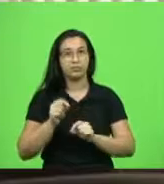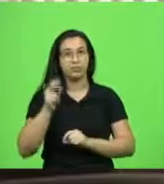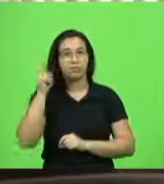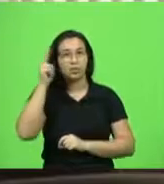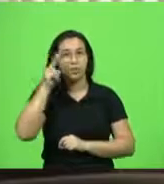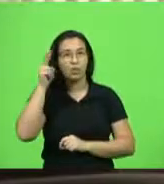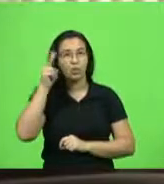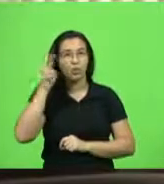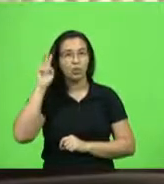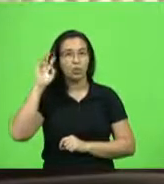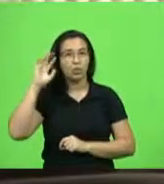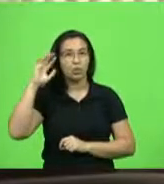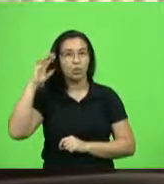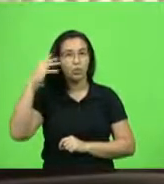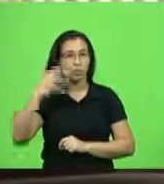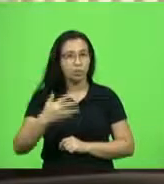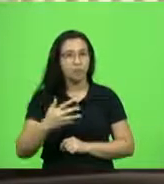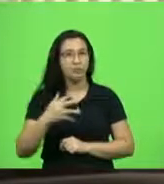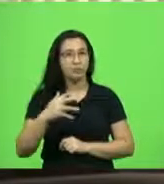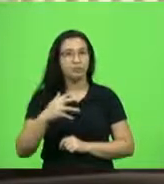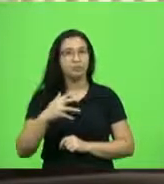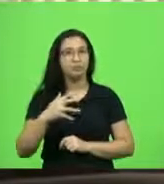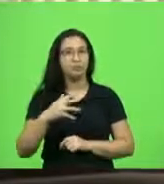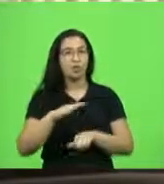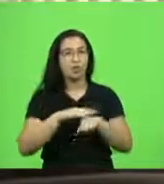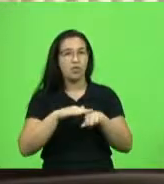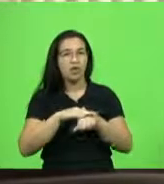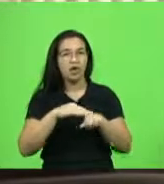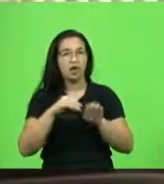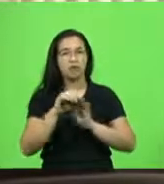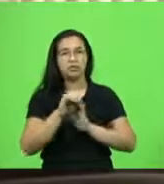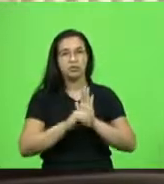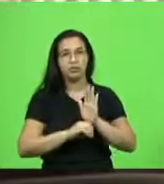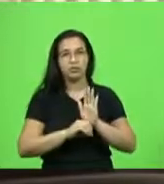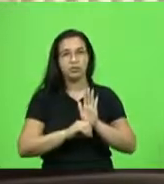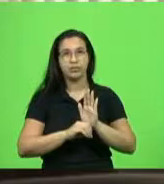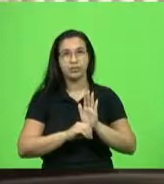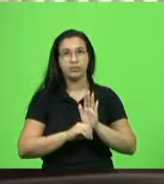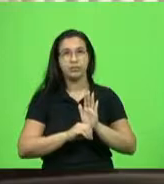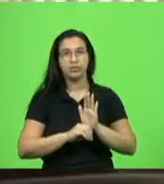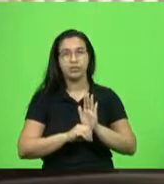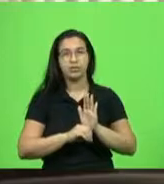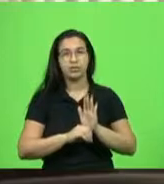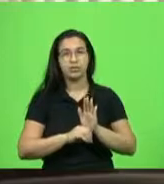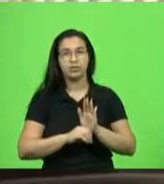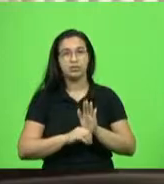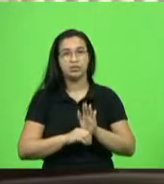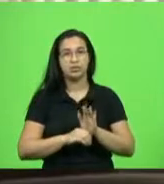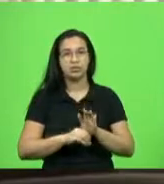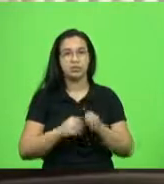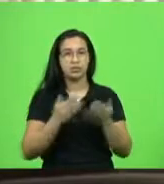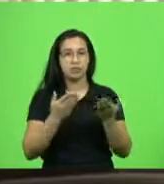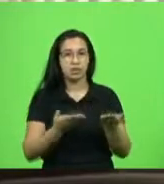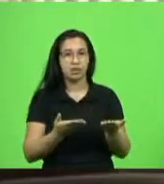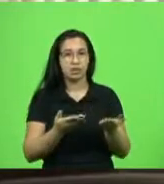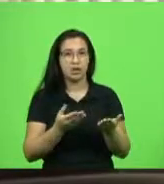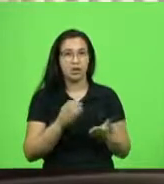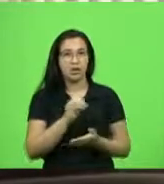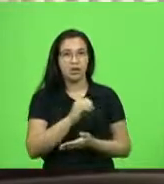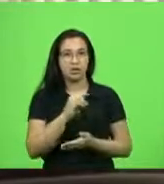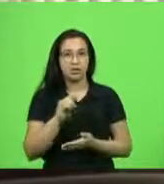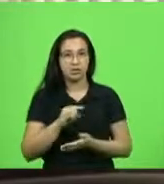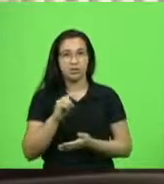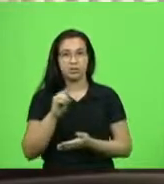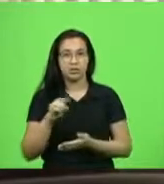das conversas e dos ofícios relatados aqui, entre a OZZ Saúde e o